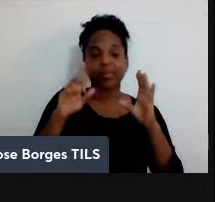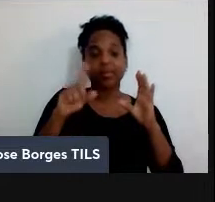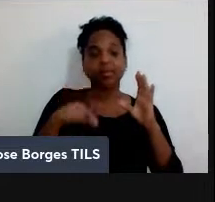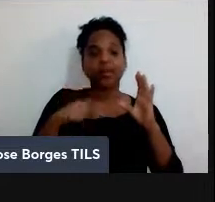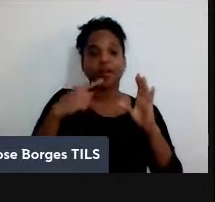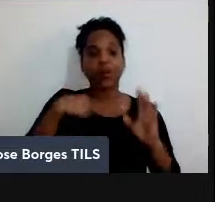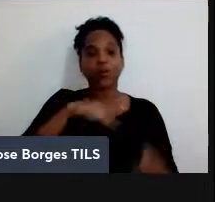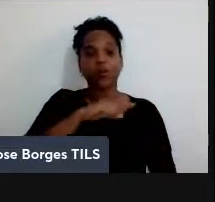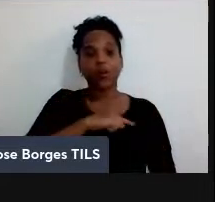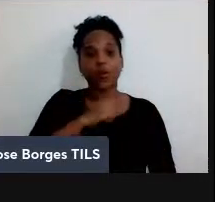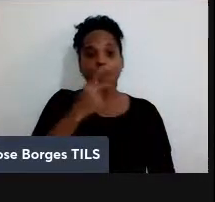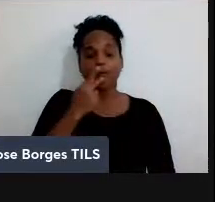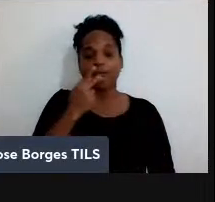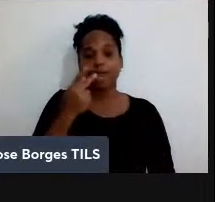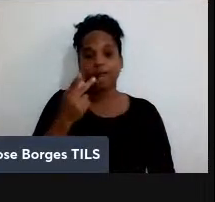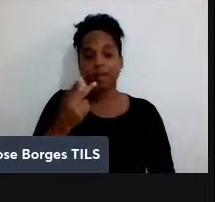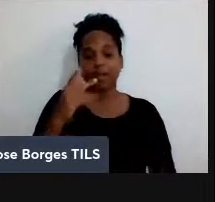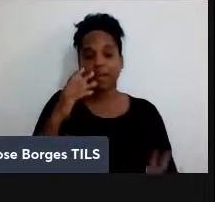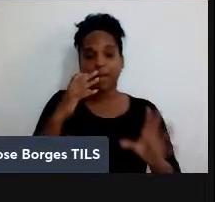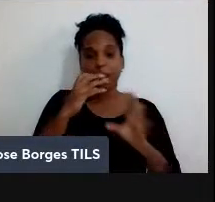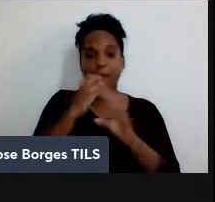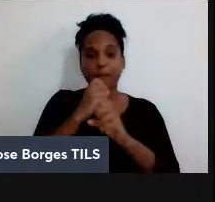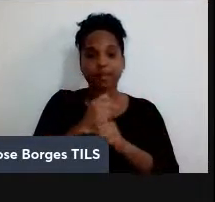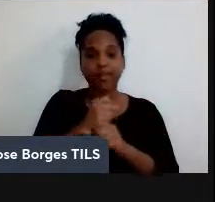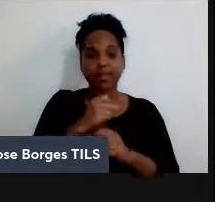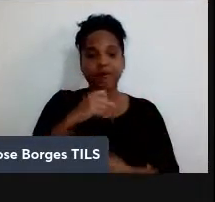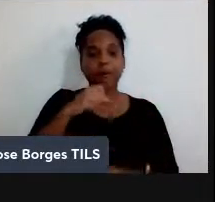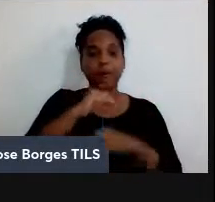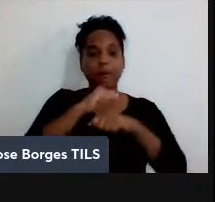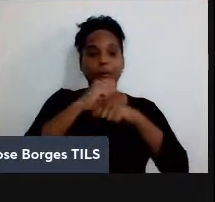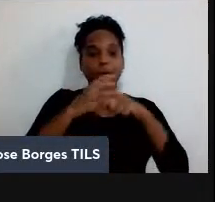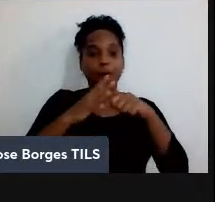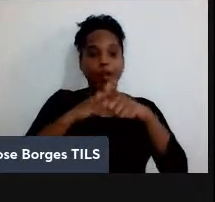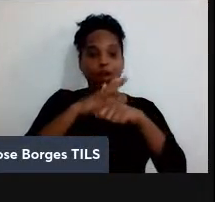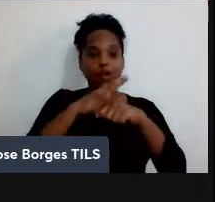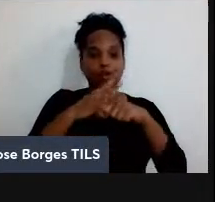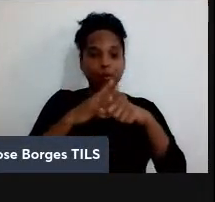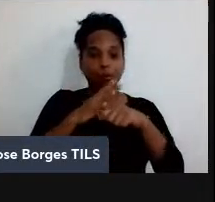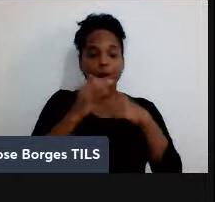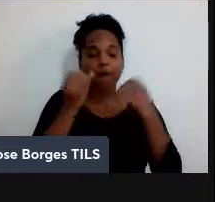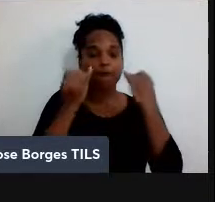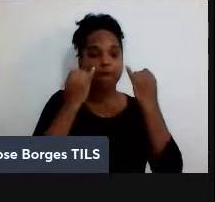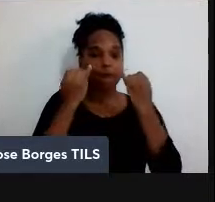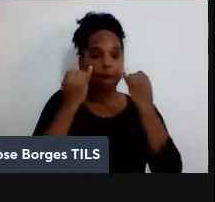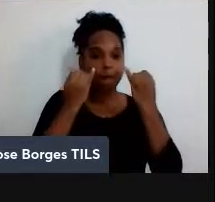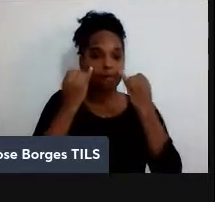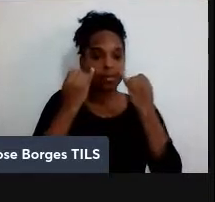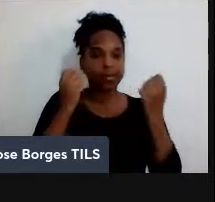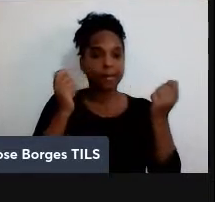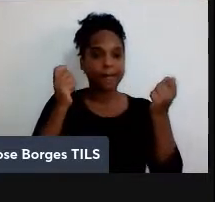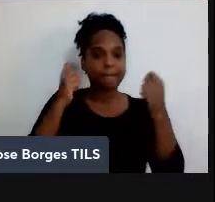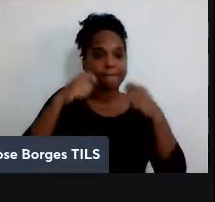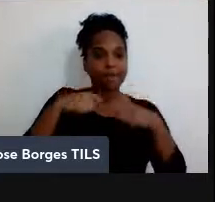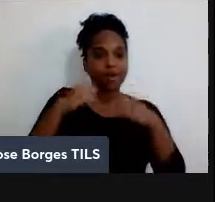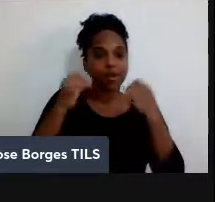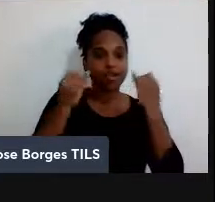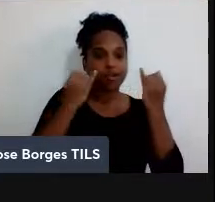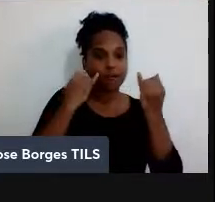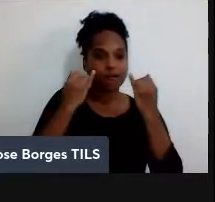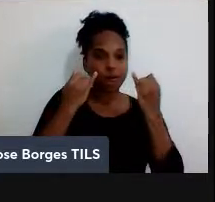de um canal quântico de comunicação, ou seja, um canal capaz de enviar um sistema quântico e a informação que ele